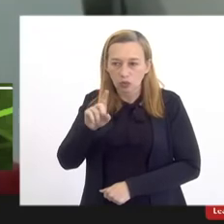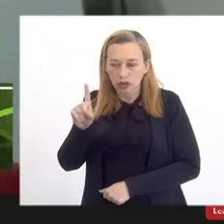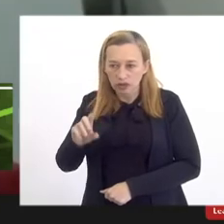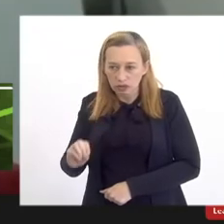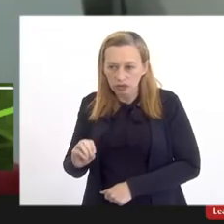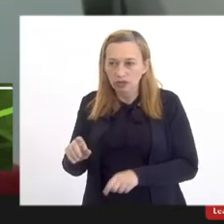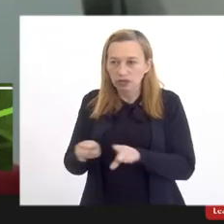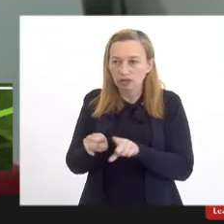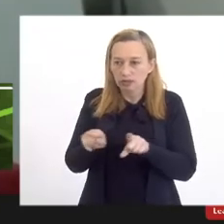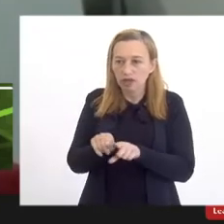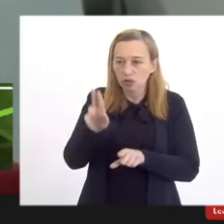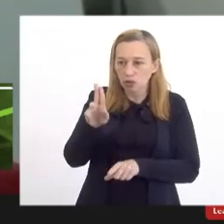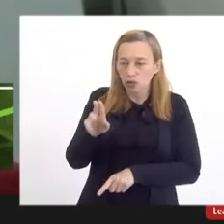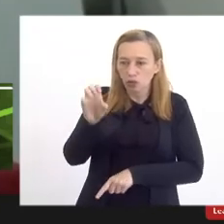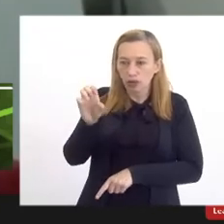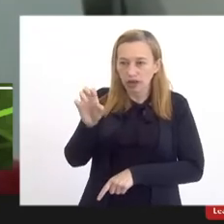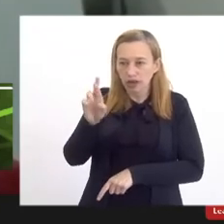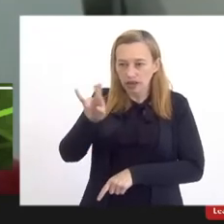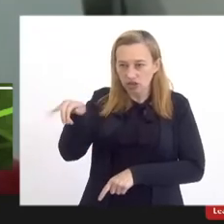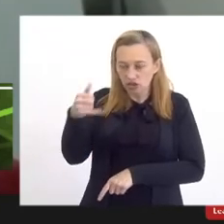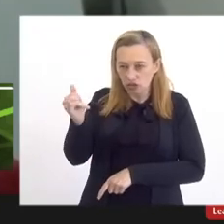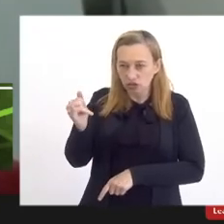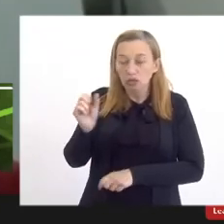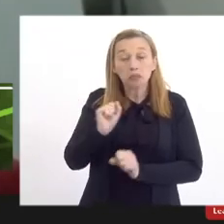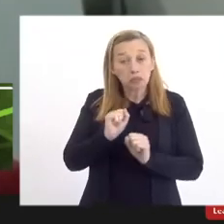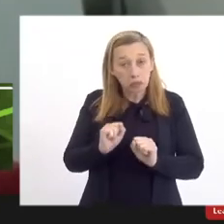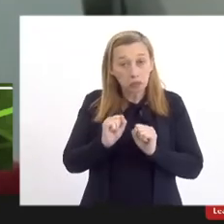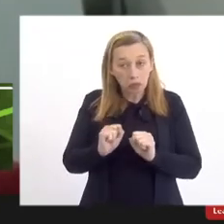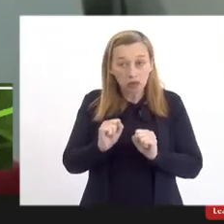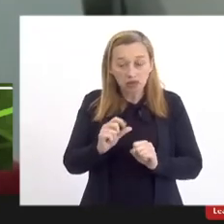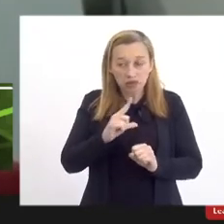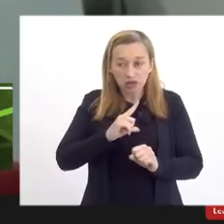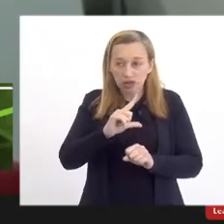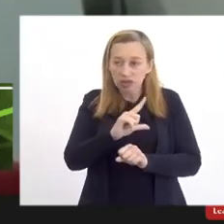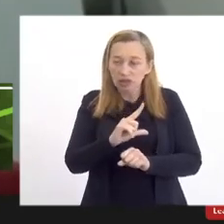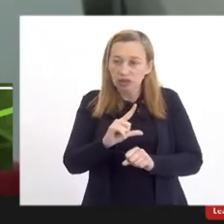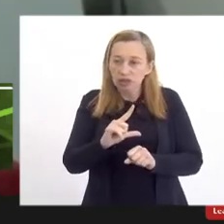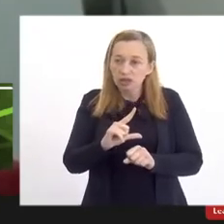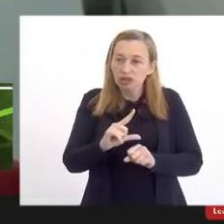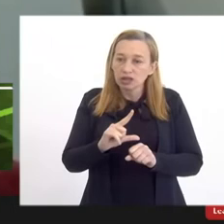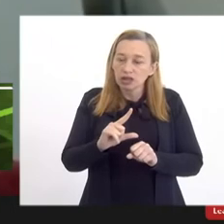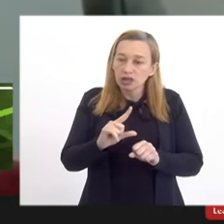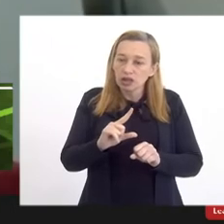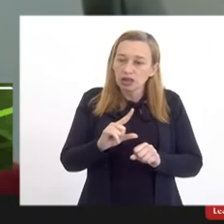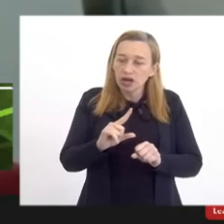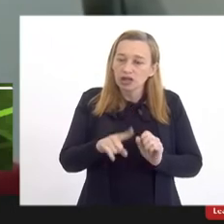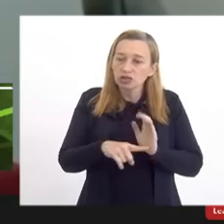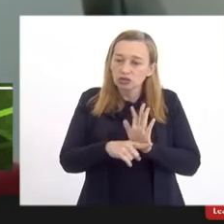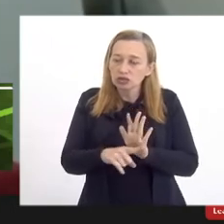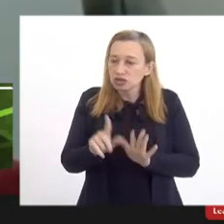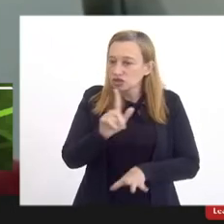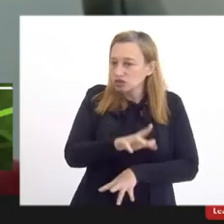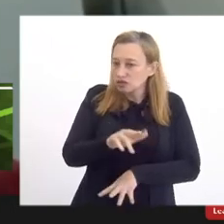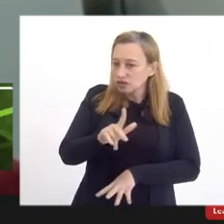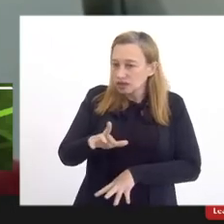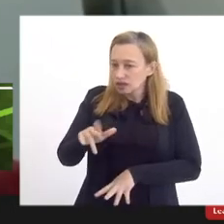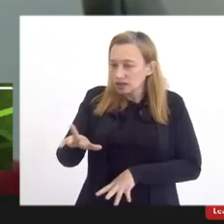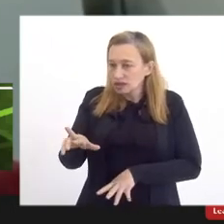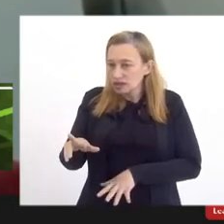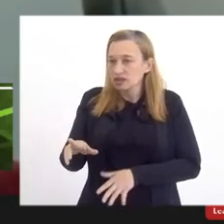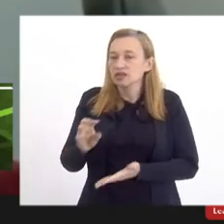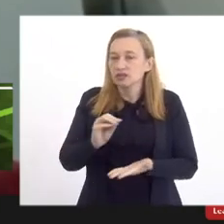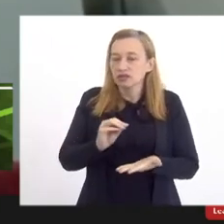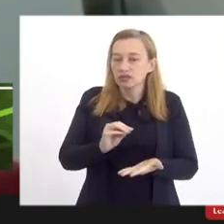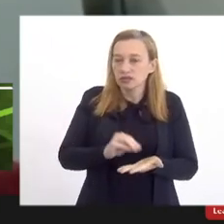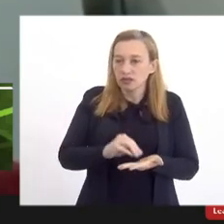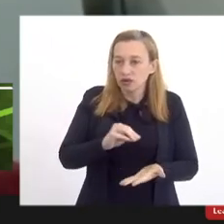UERJ. Isso pode promover o saneamento das diversas irregularidades jurídicas e constitucionais que o